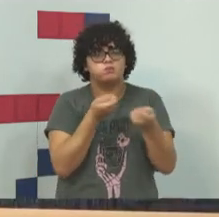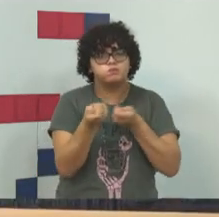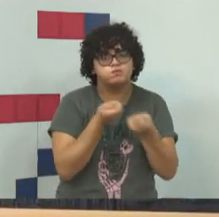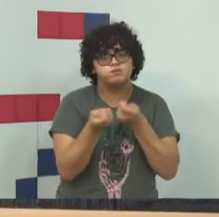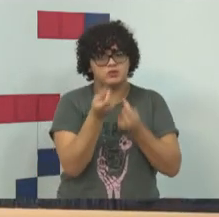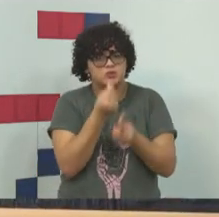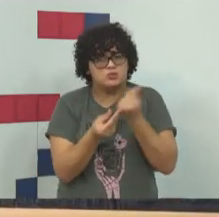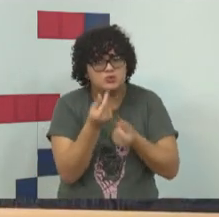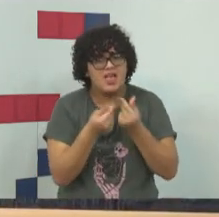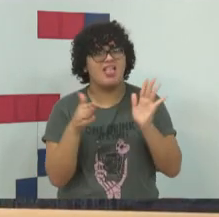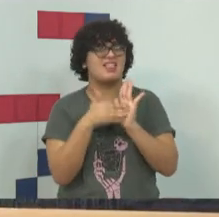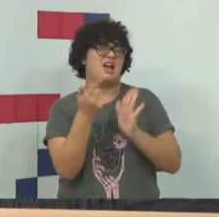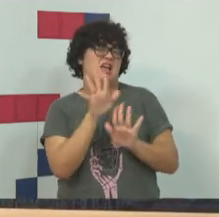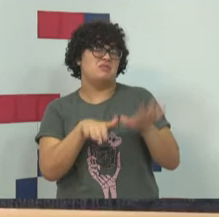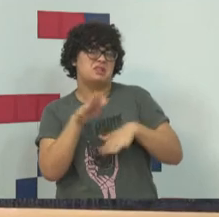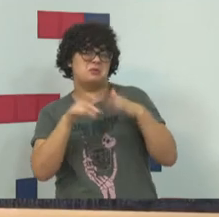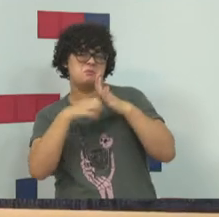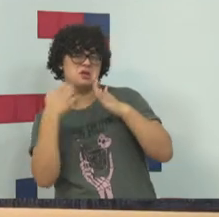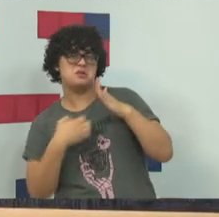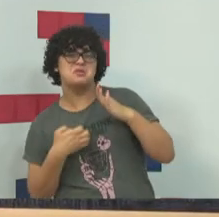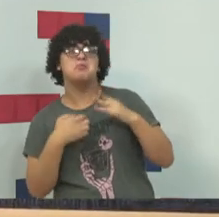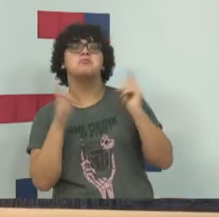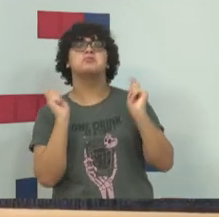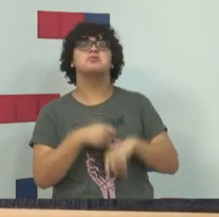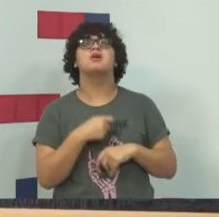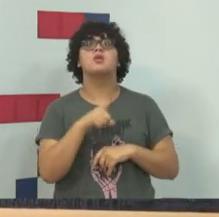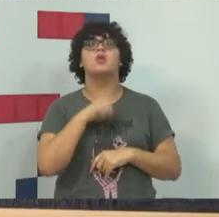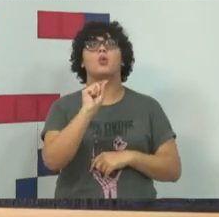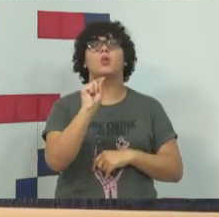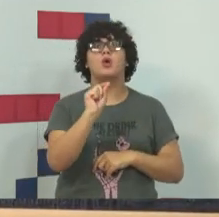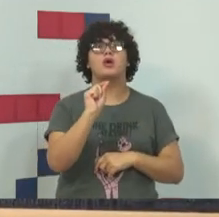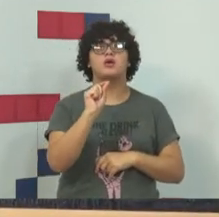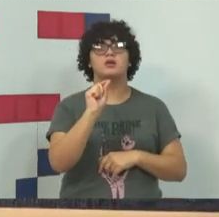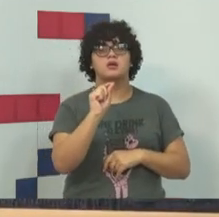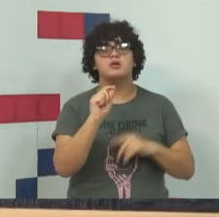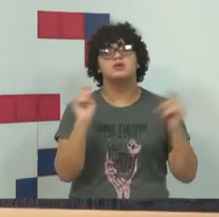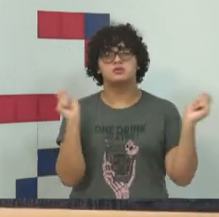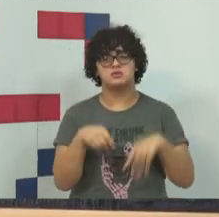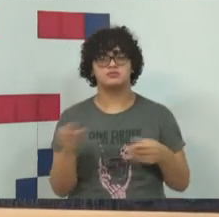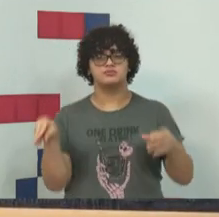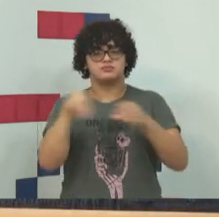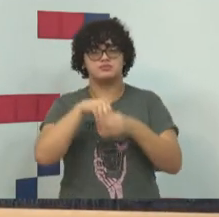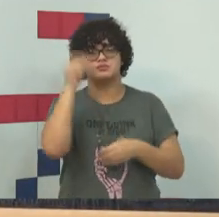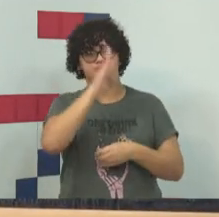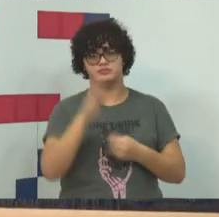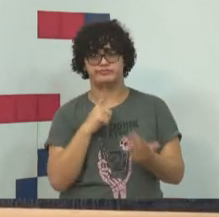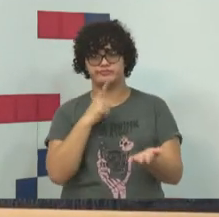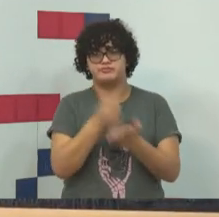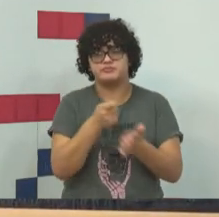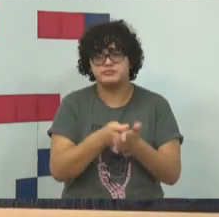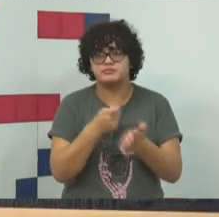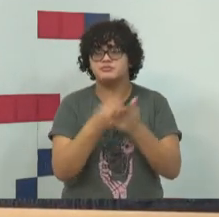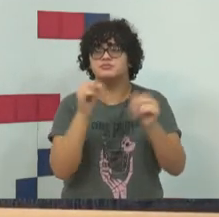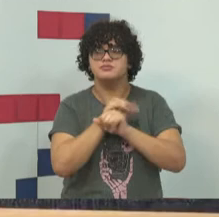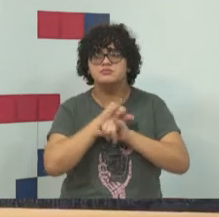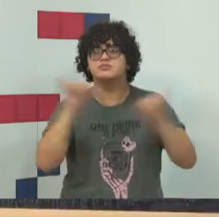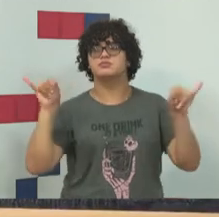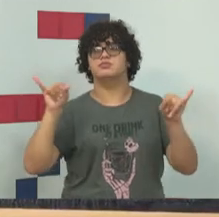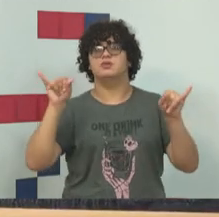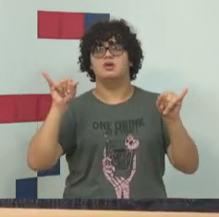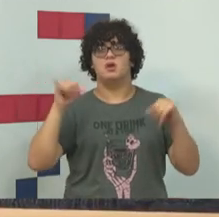até não econômica, mas aqui tem sede, sede no território brasileiro, tem a obrigação de fornecer